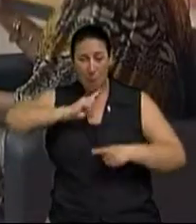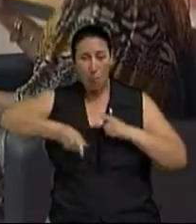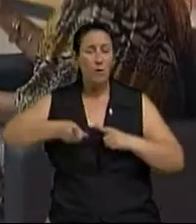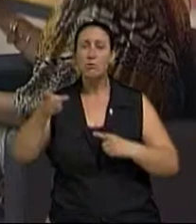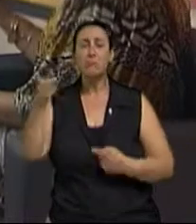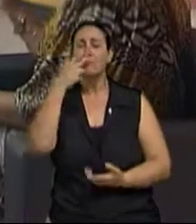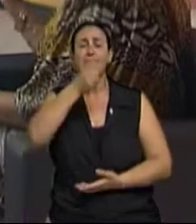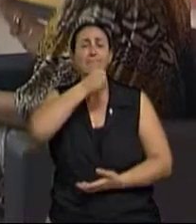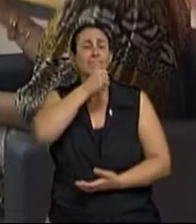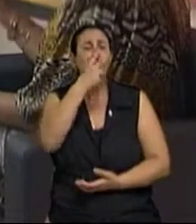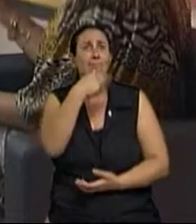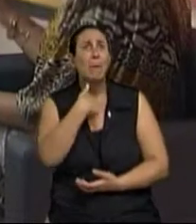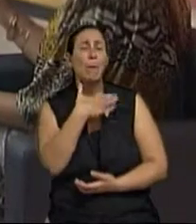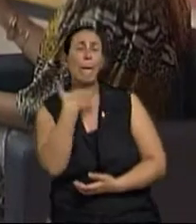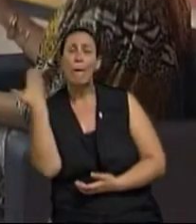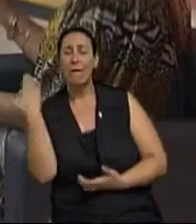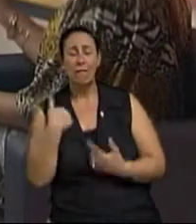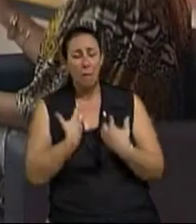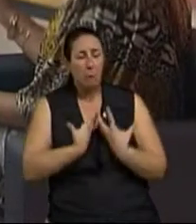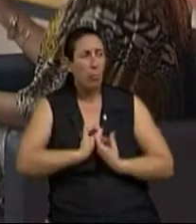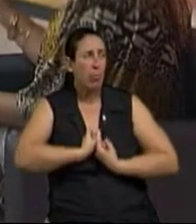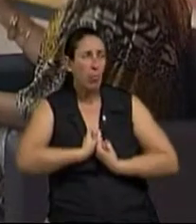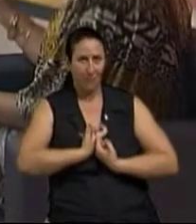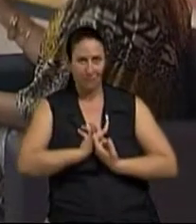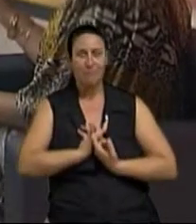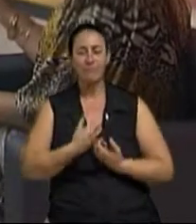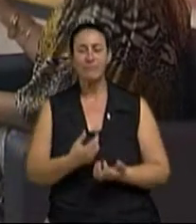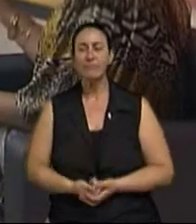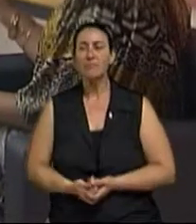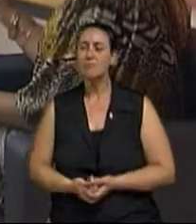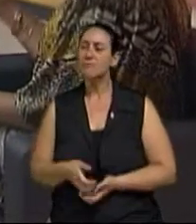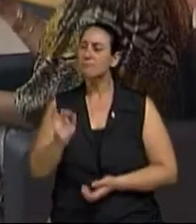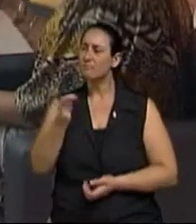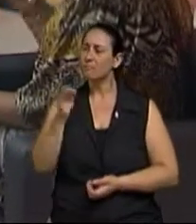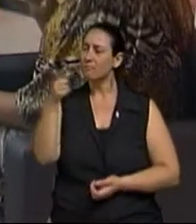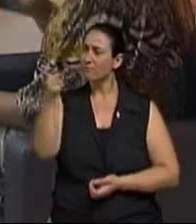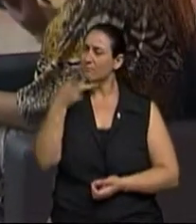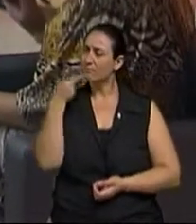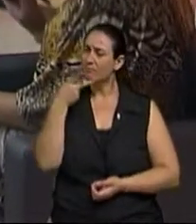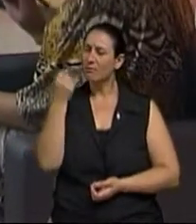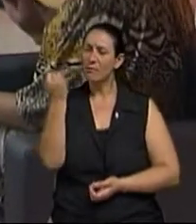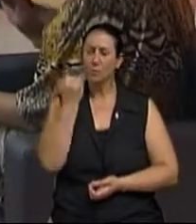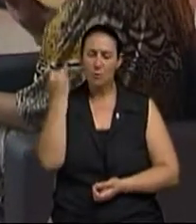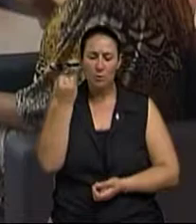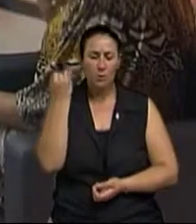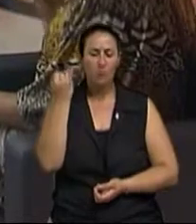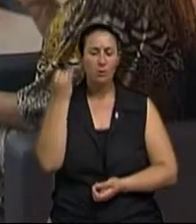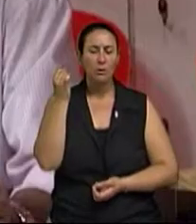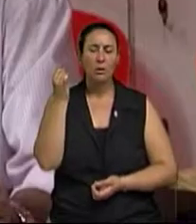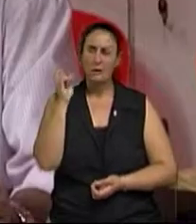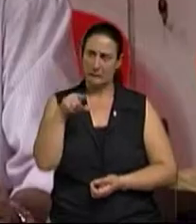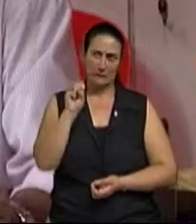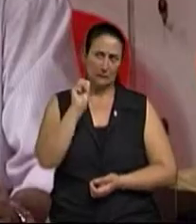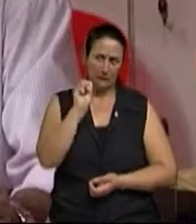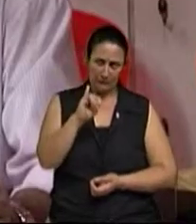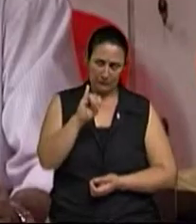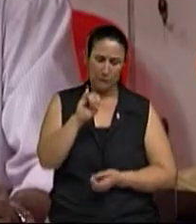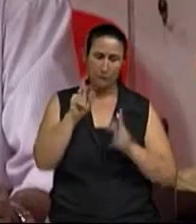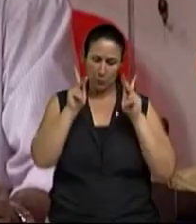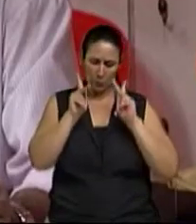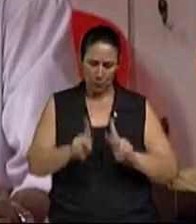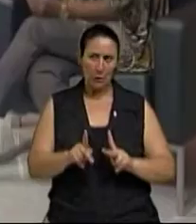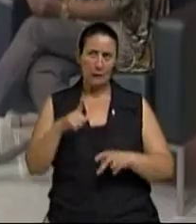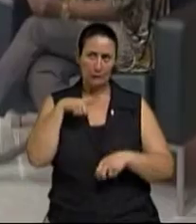falaste, que pra mim é chave na tua fala agora, que é esse, quem está cuidando da pessoa,